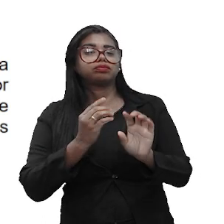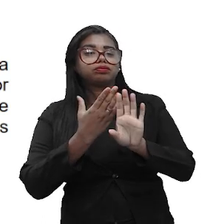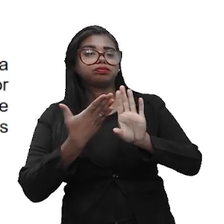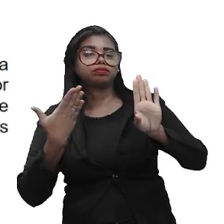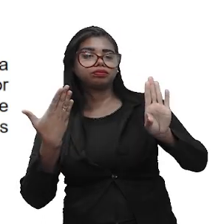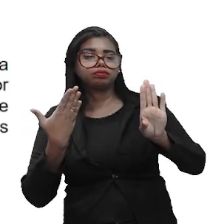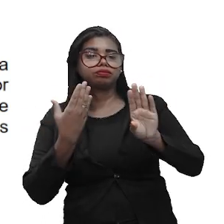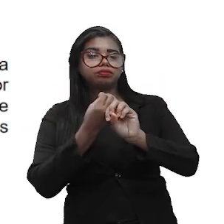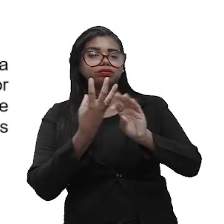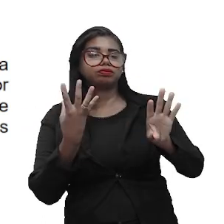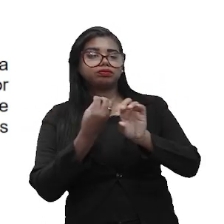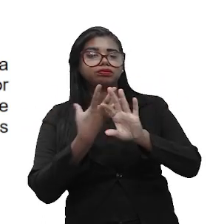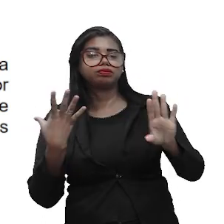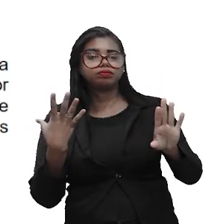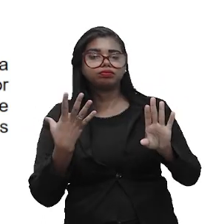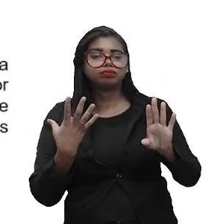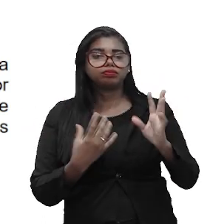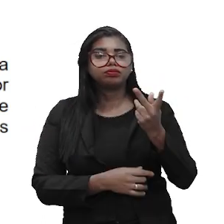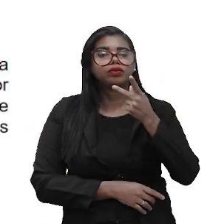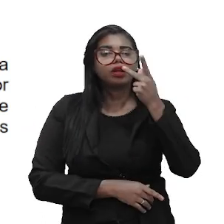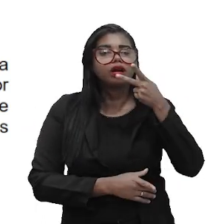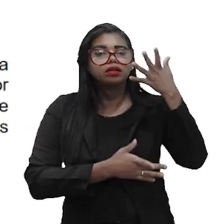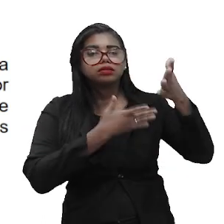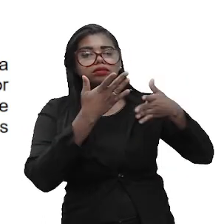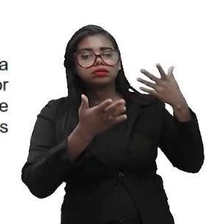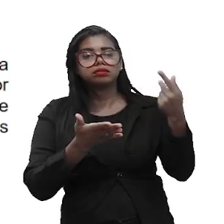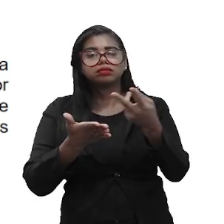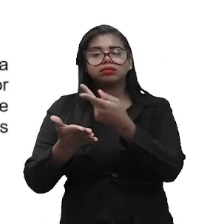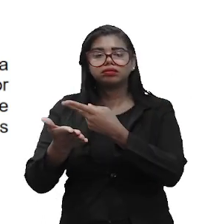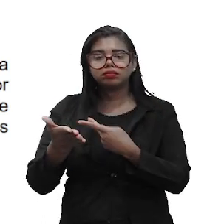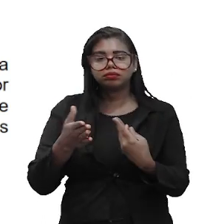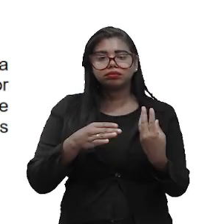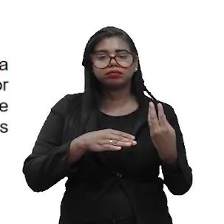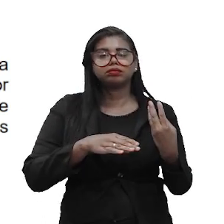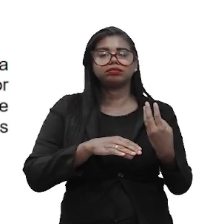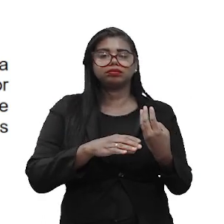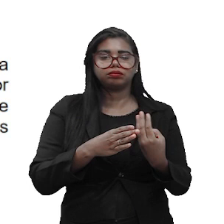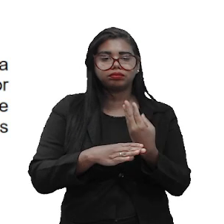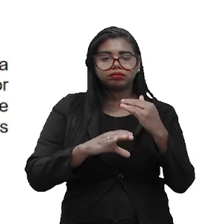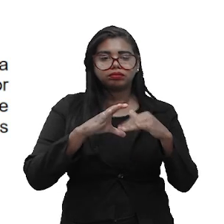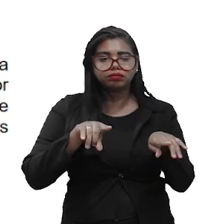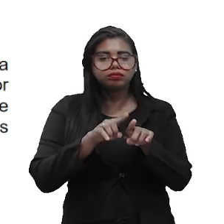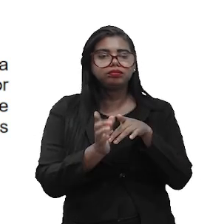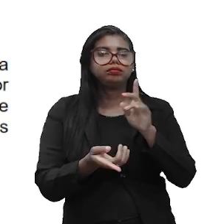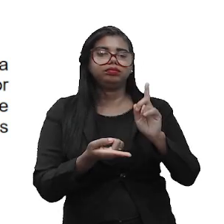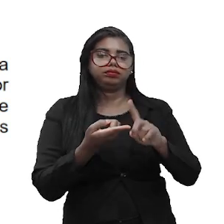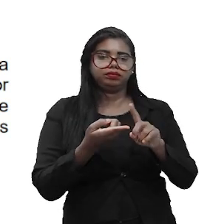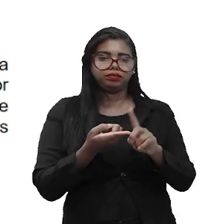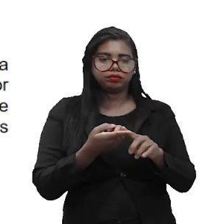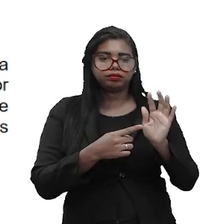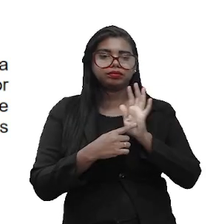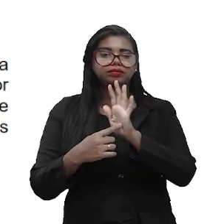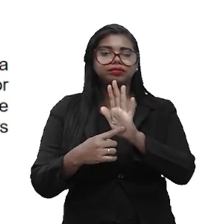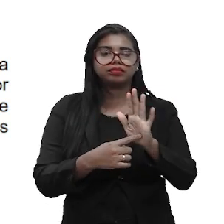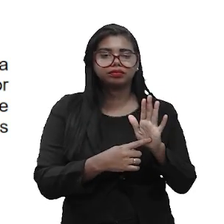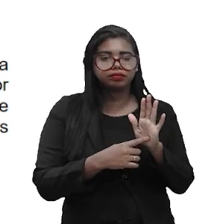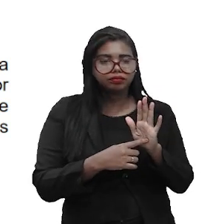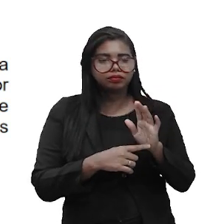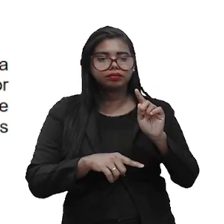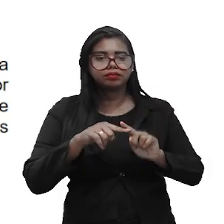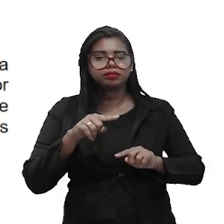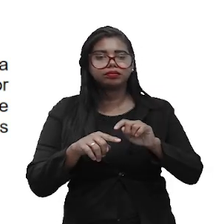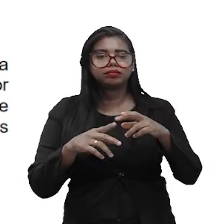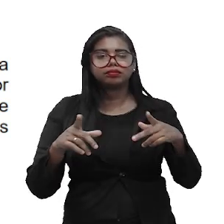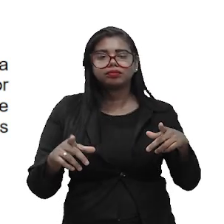por intermédio da voz e ou mensagens eletrônicas. Com a utilização simultânea de equipamentos de